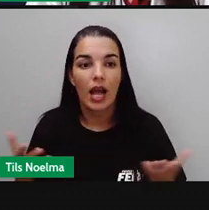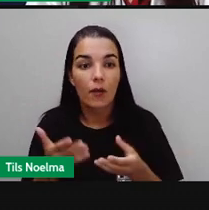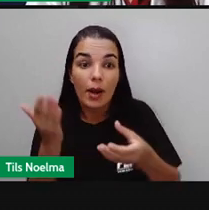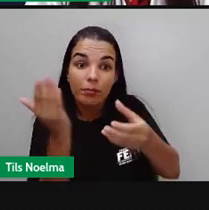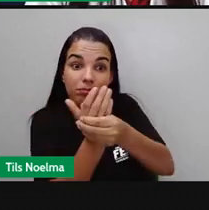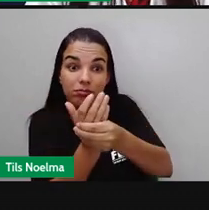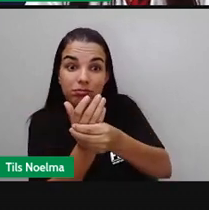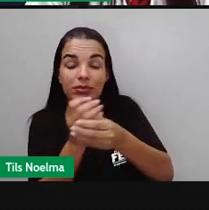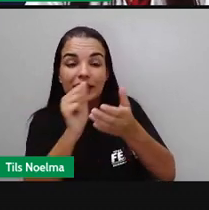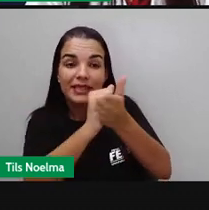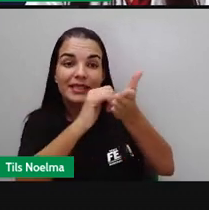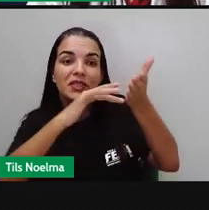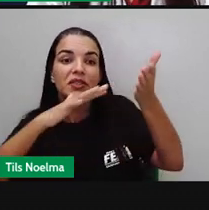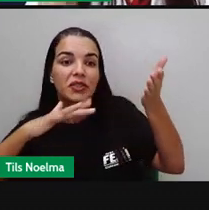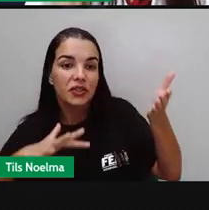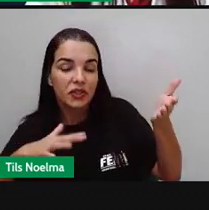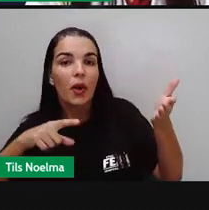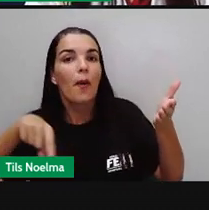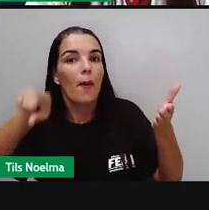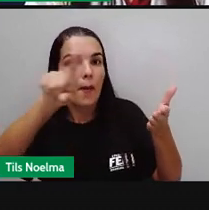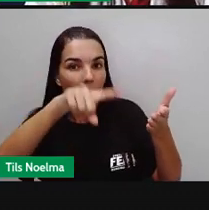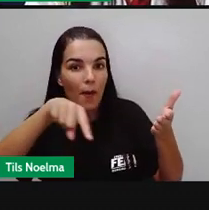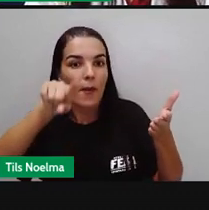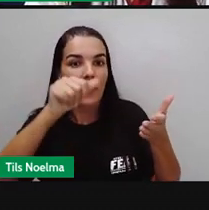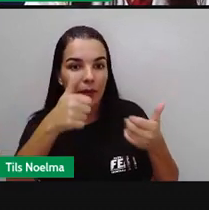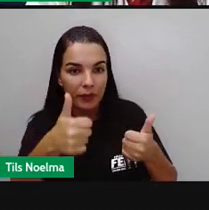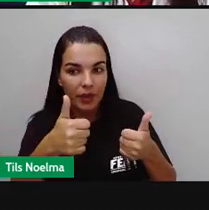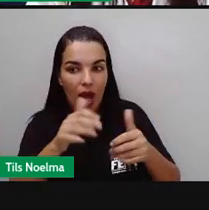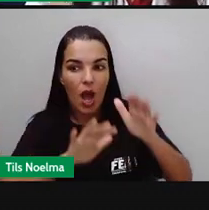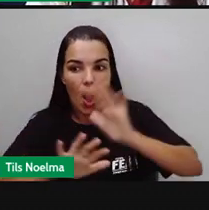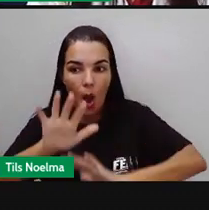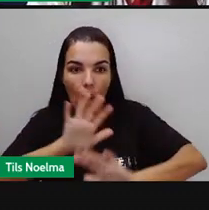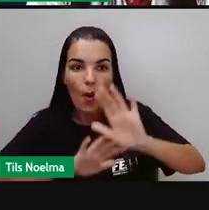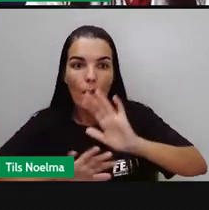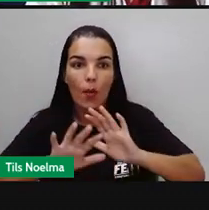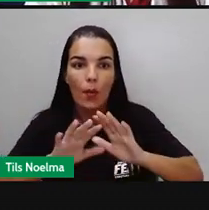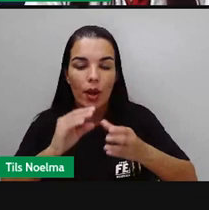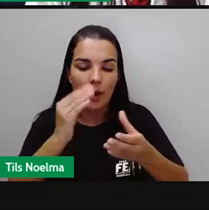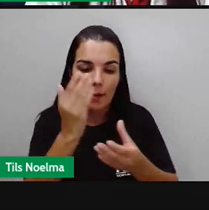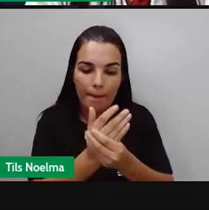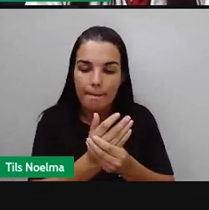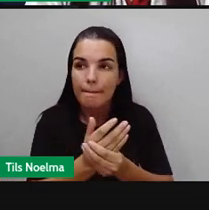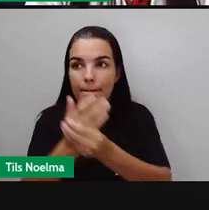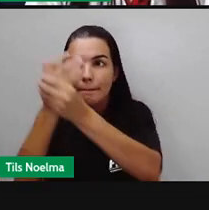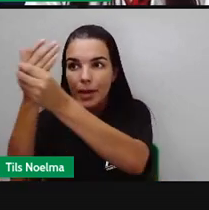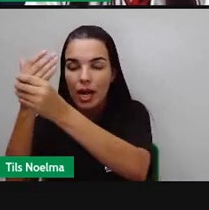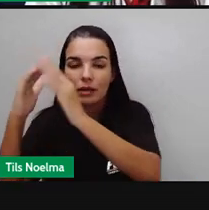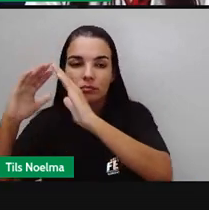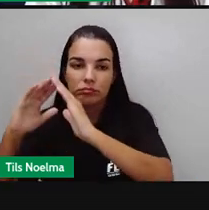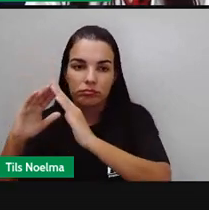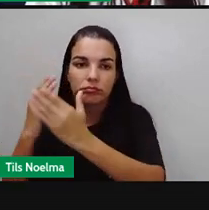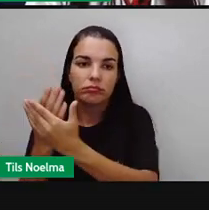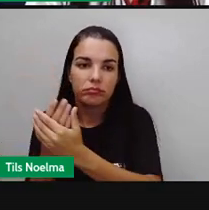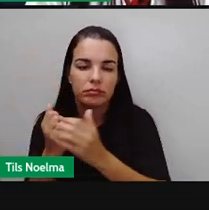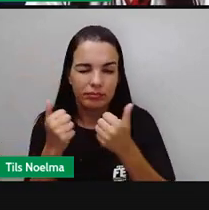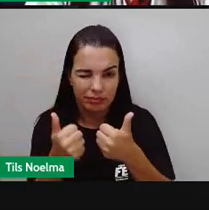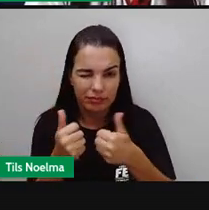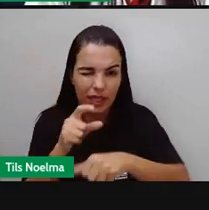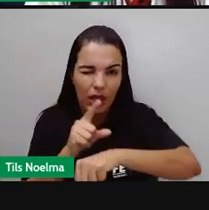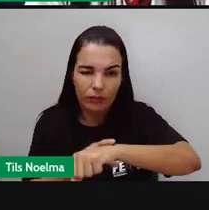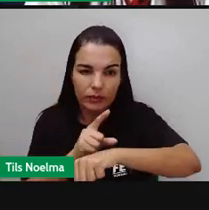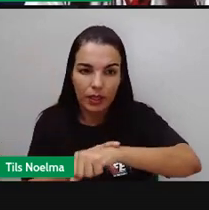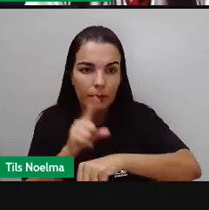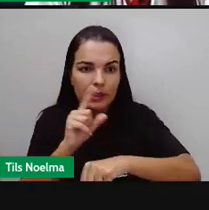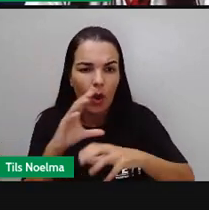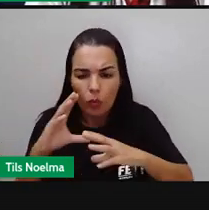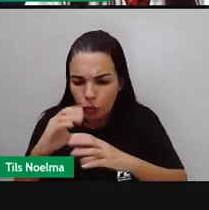realizarem as atividades. Cuidem desse material, entregue esse material em tempo correto, certo? Não